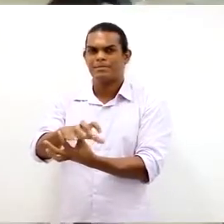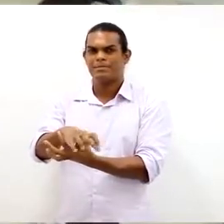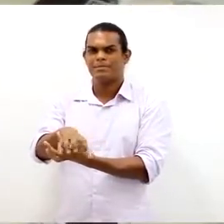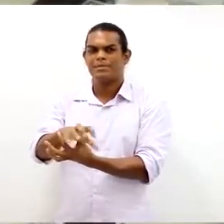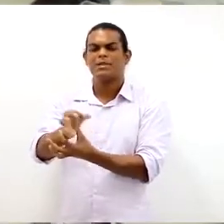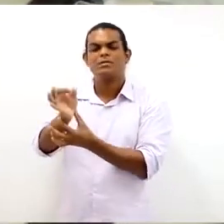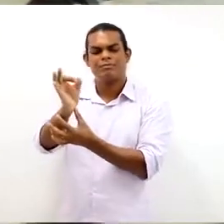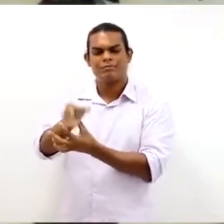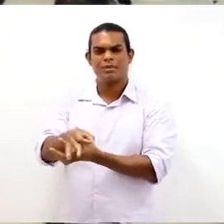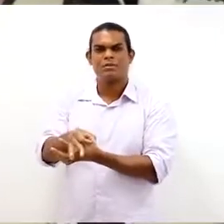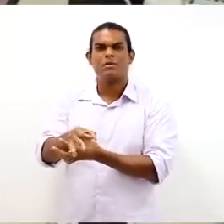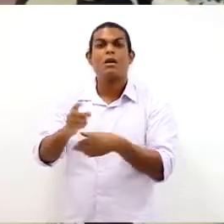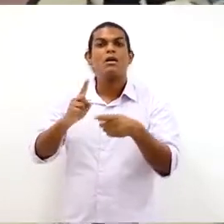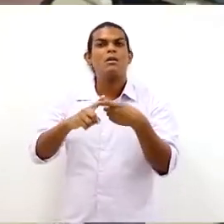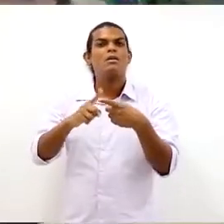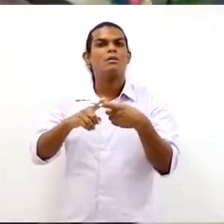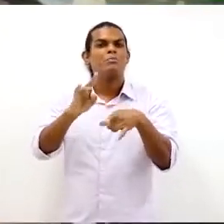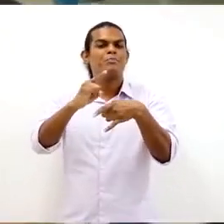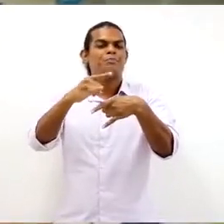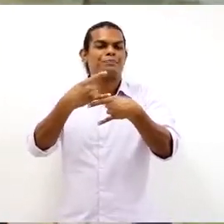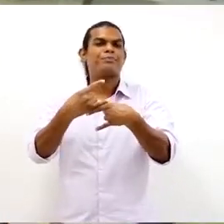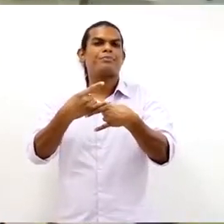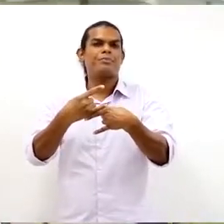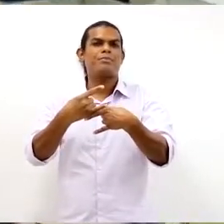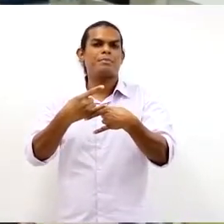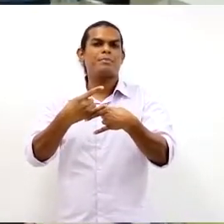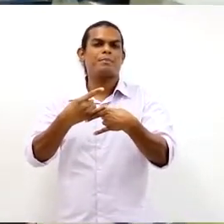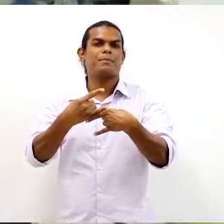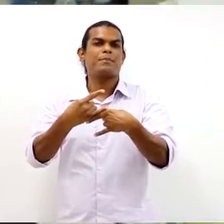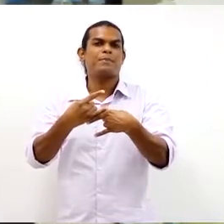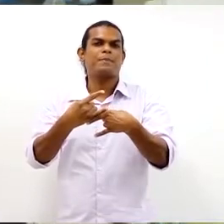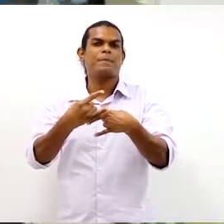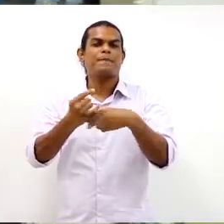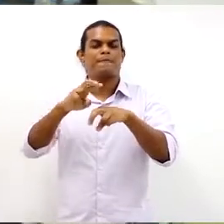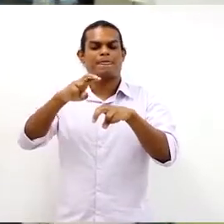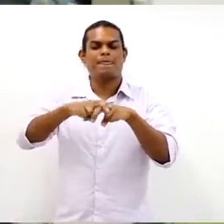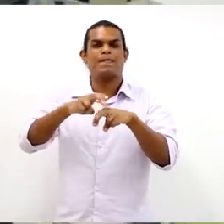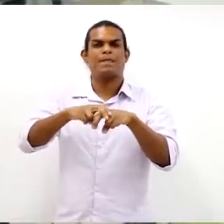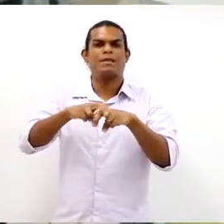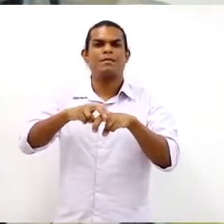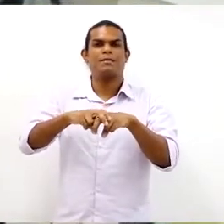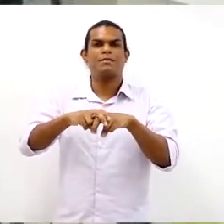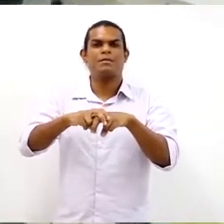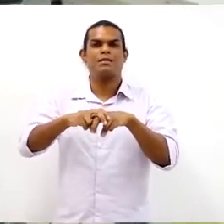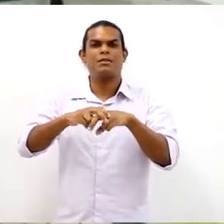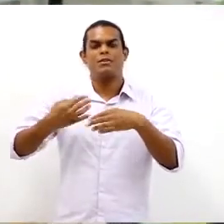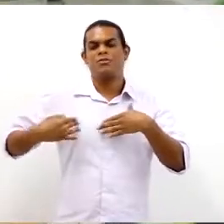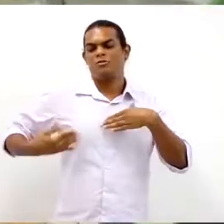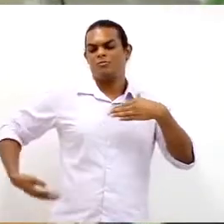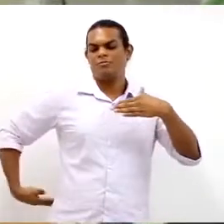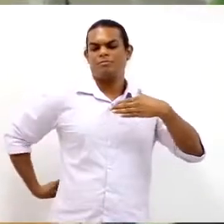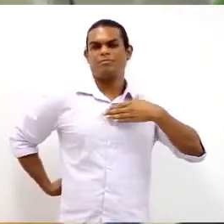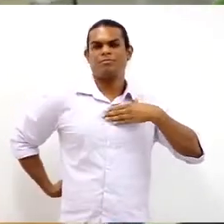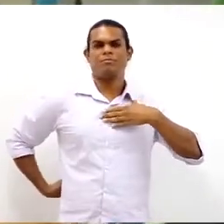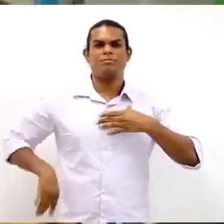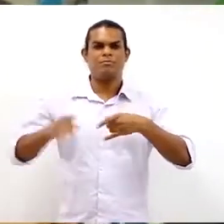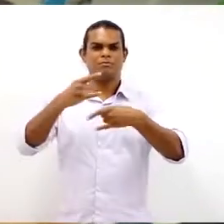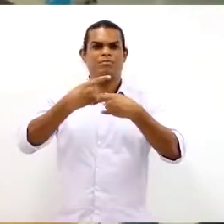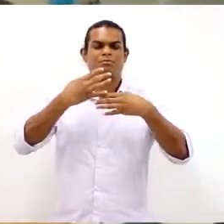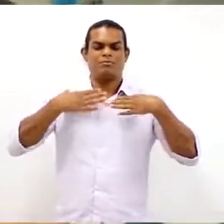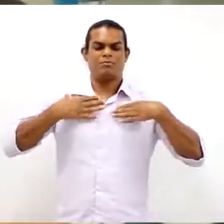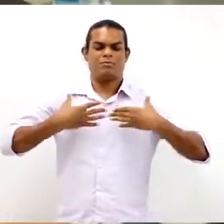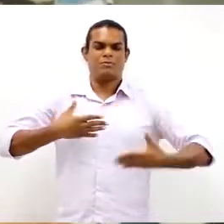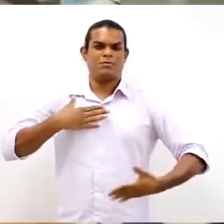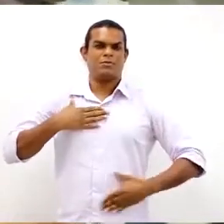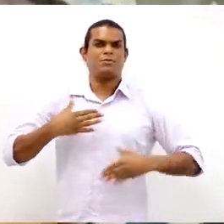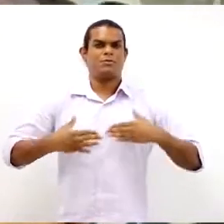reta em relação ao peso que ele distribui no corpo. Também é outra coisa que a norma se preocupa. Uma coisa que nós notamos